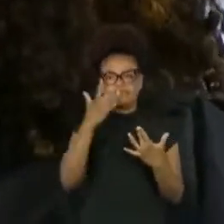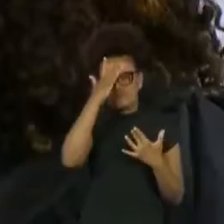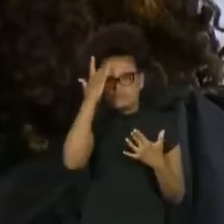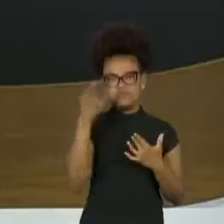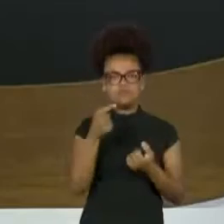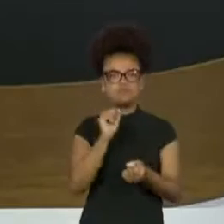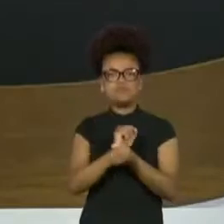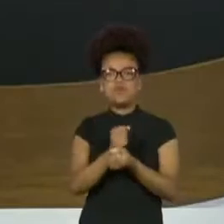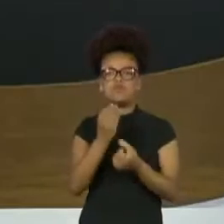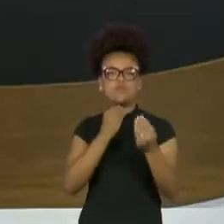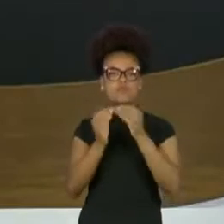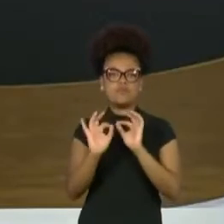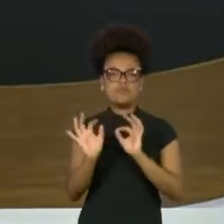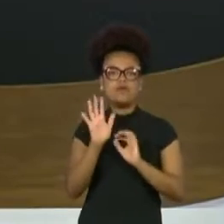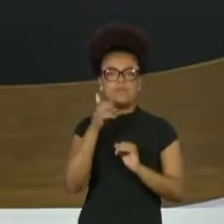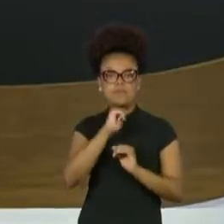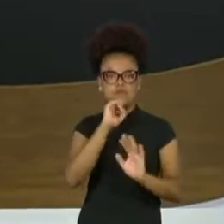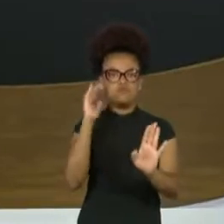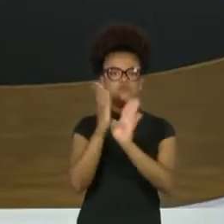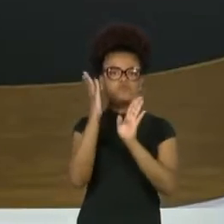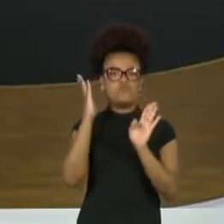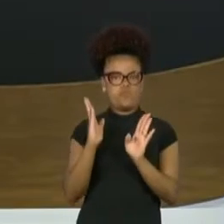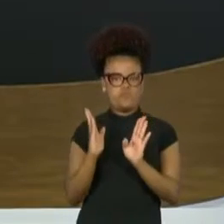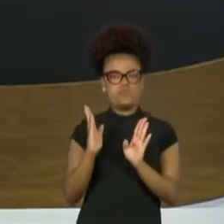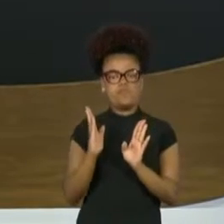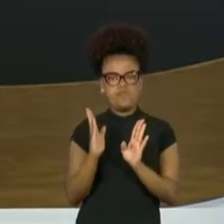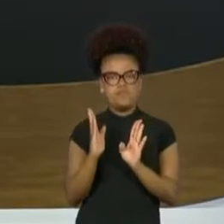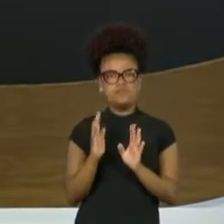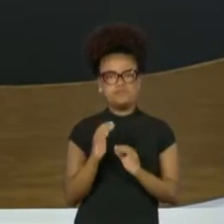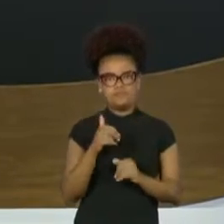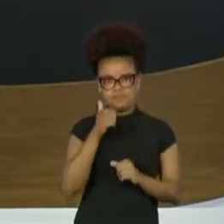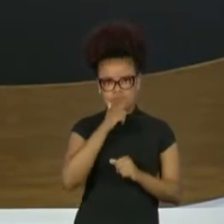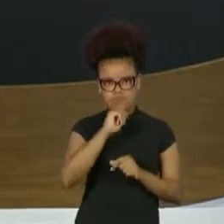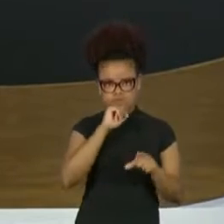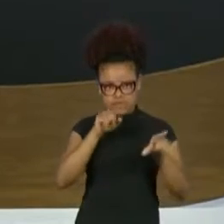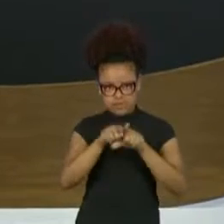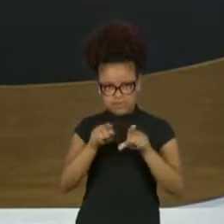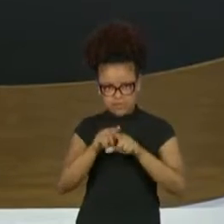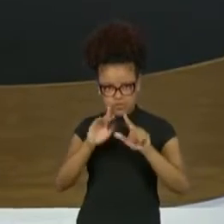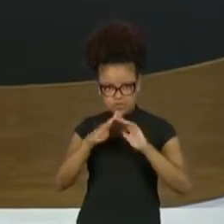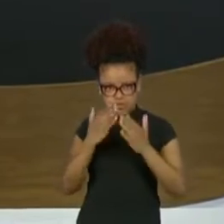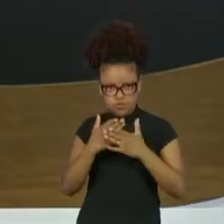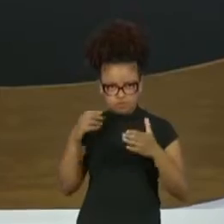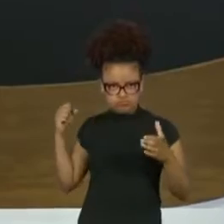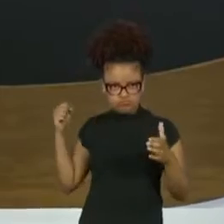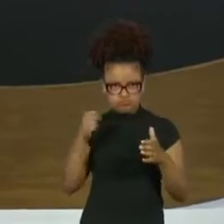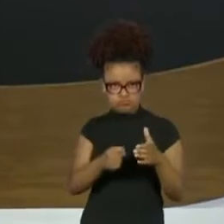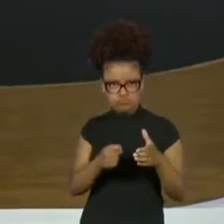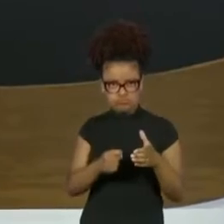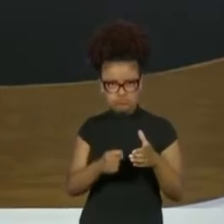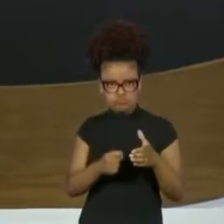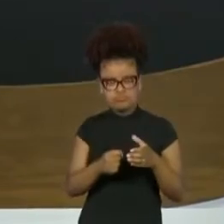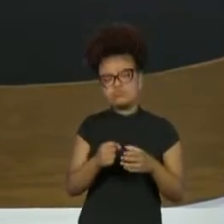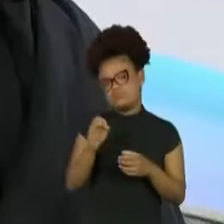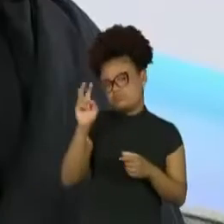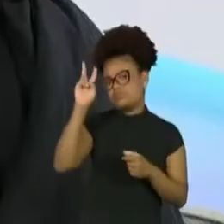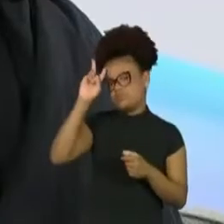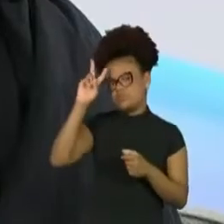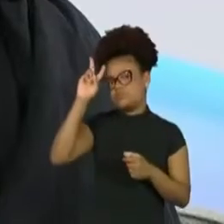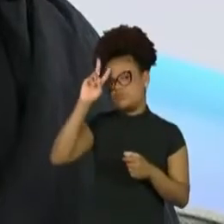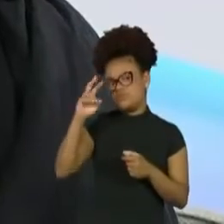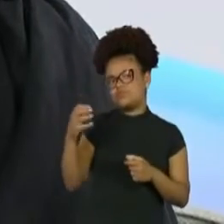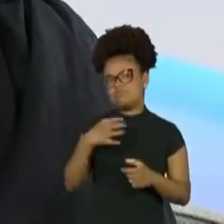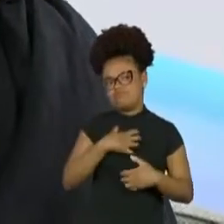A minha mãe foi interna também e ela contava sobre essa experiência com uma mágoa muito grande em relação à família dela. É,